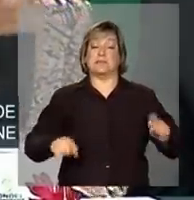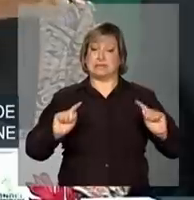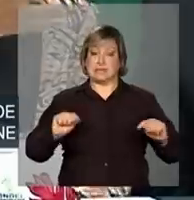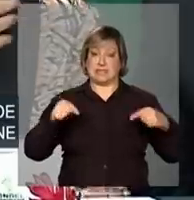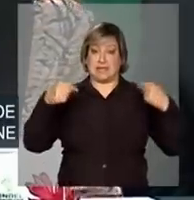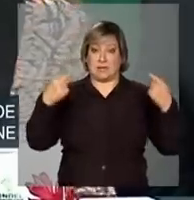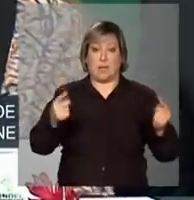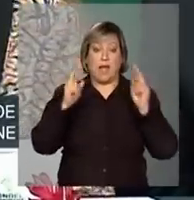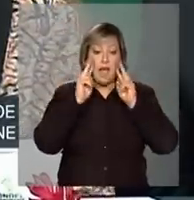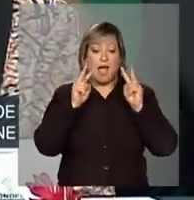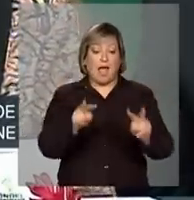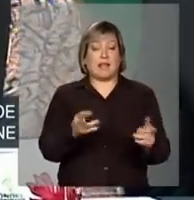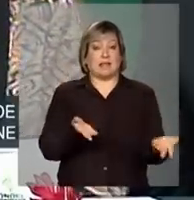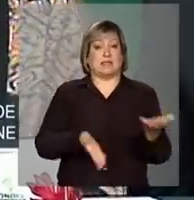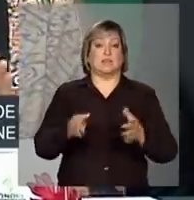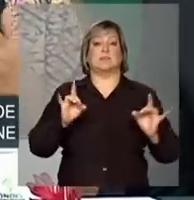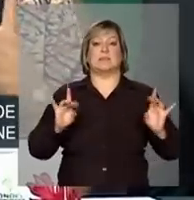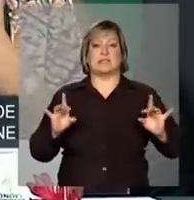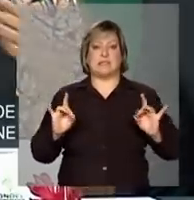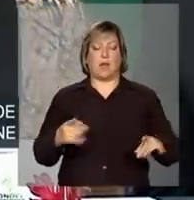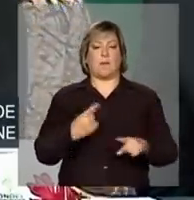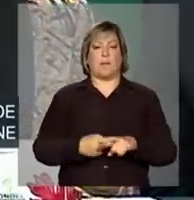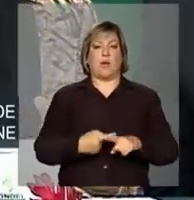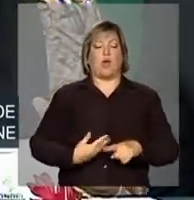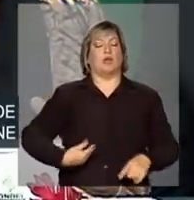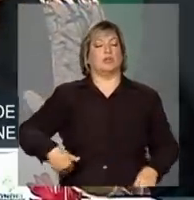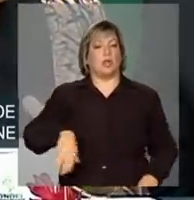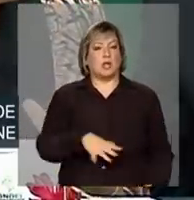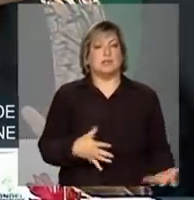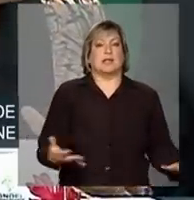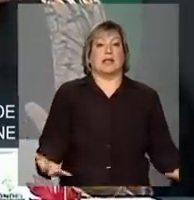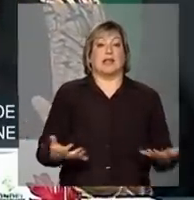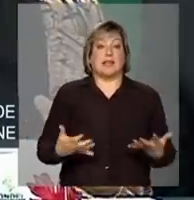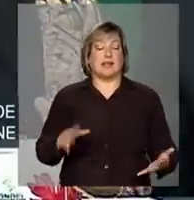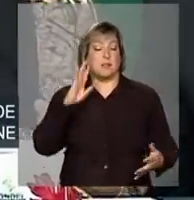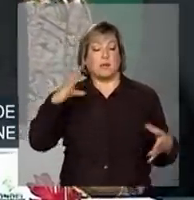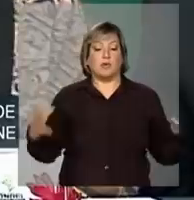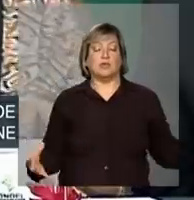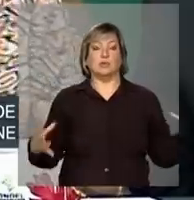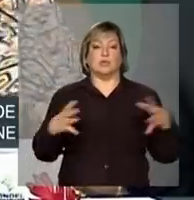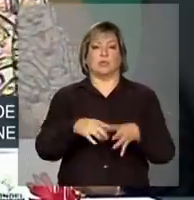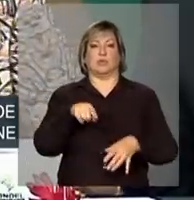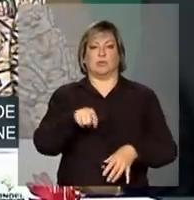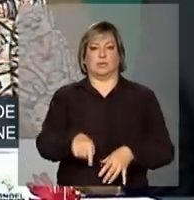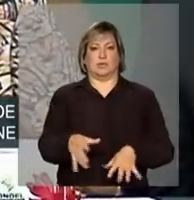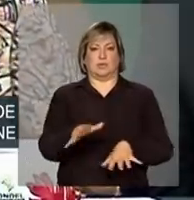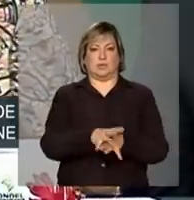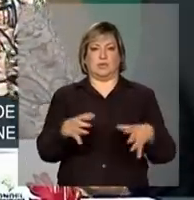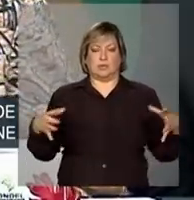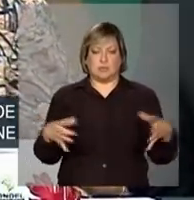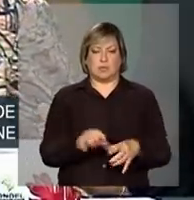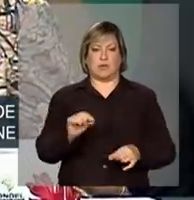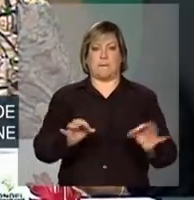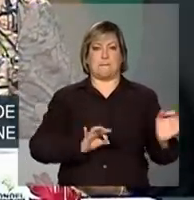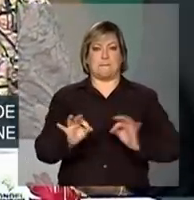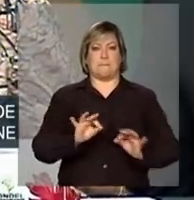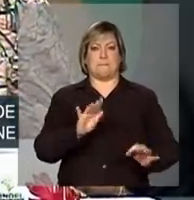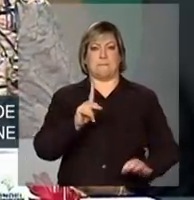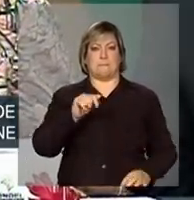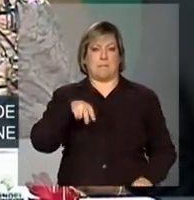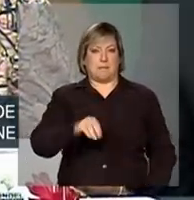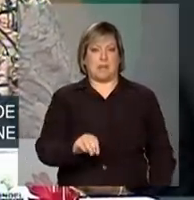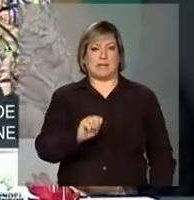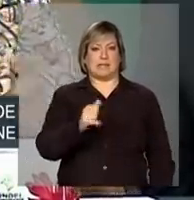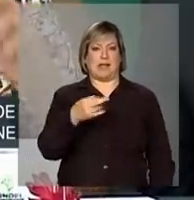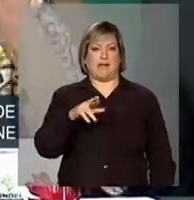dar uma atenção especial, porque nós pretendemos incluí-la no plano safra, tanto da agricultura familiar.